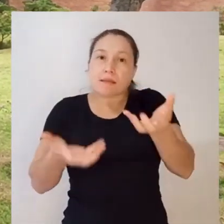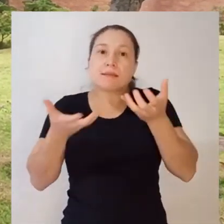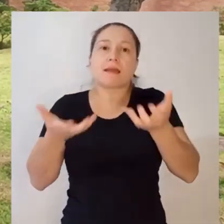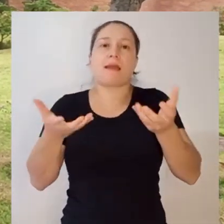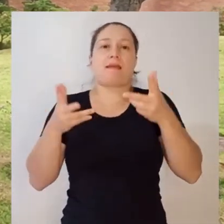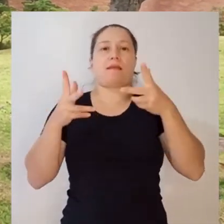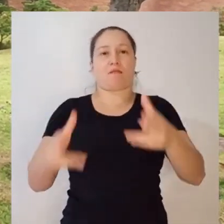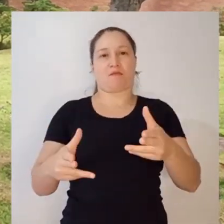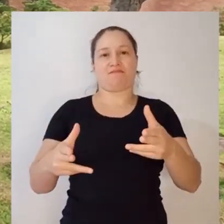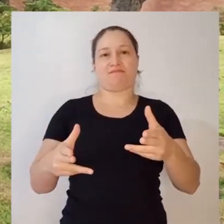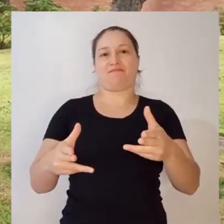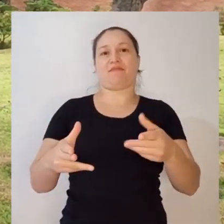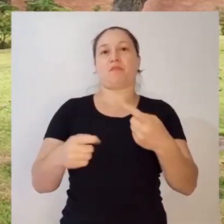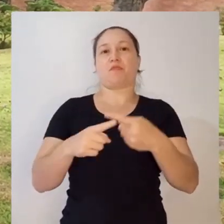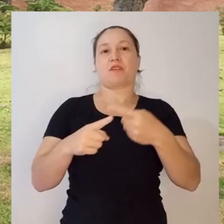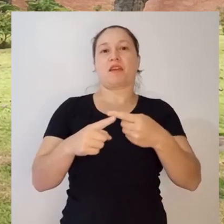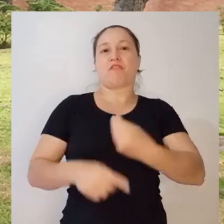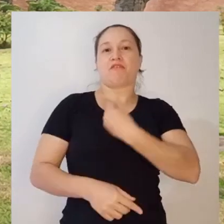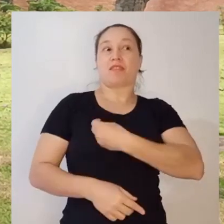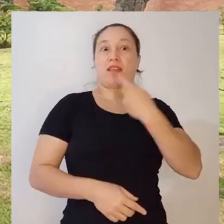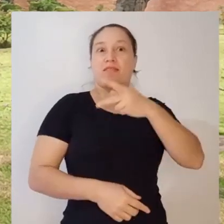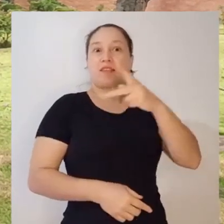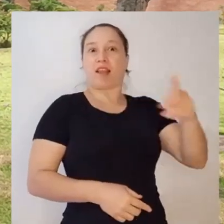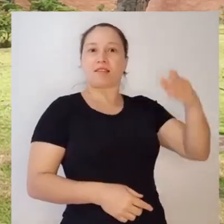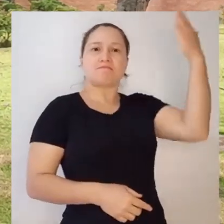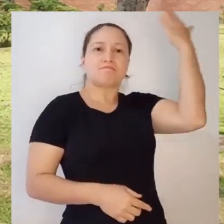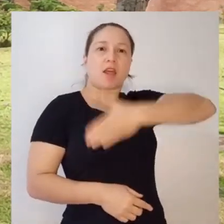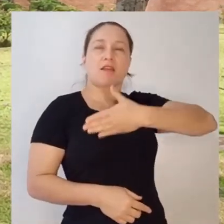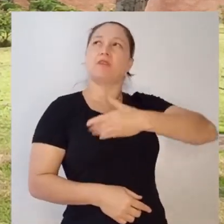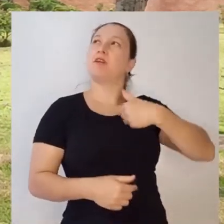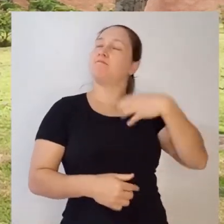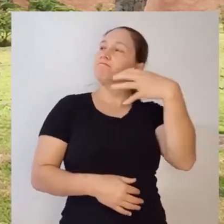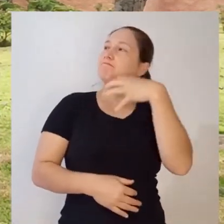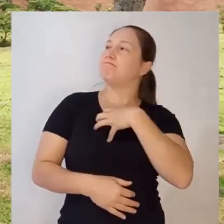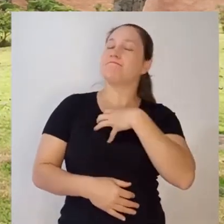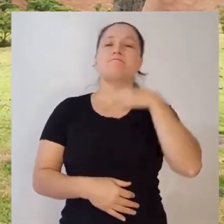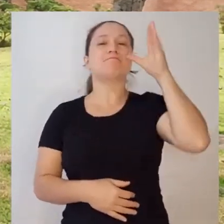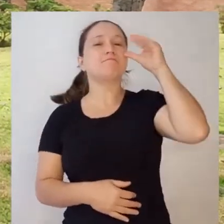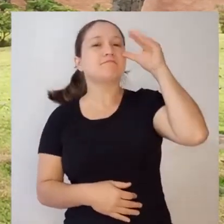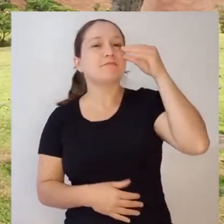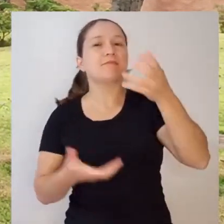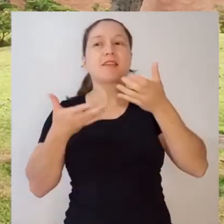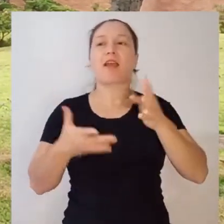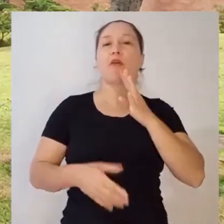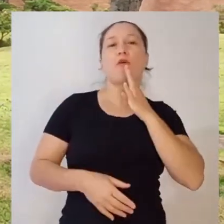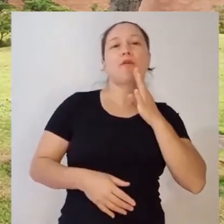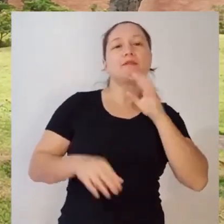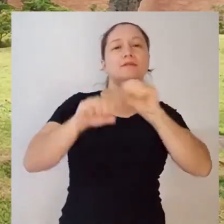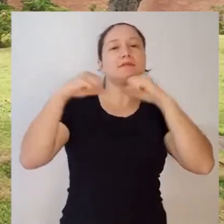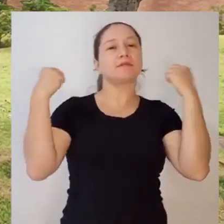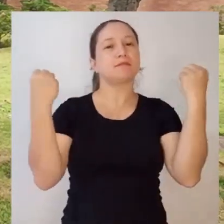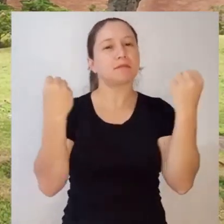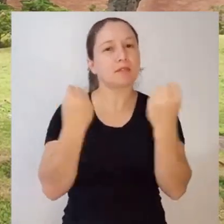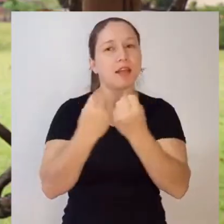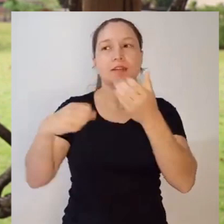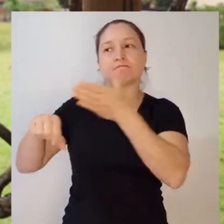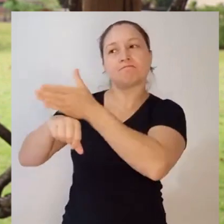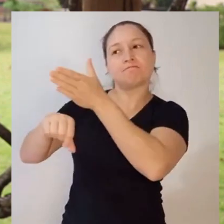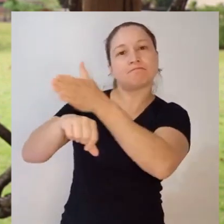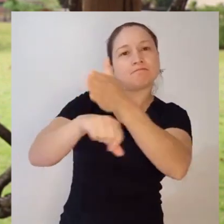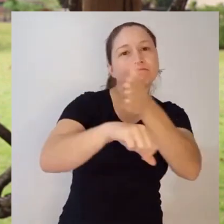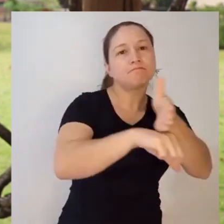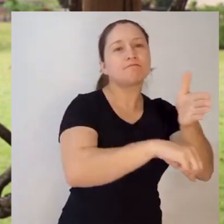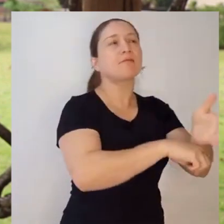partir do testemunho de vida deles é que eu senti a curiosidade de conhecer o seminário e